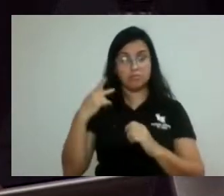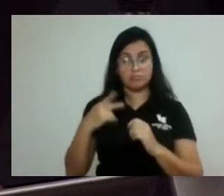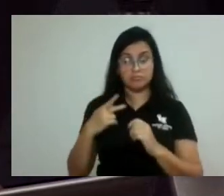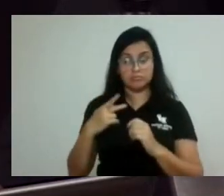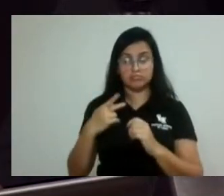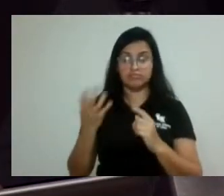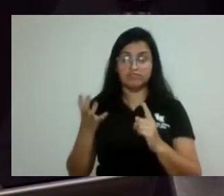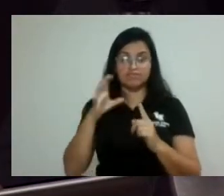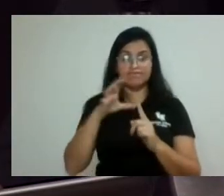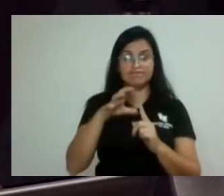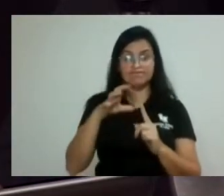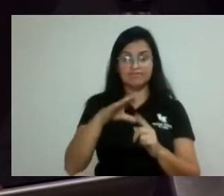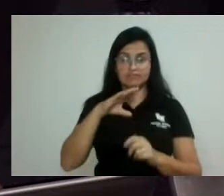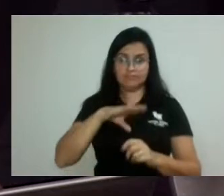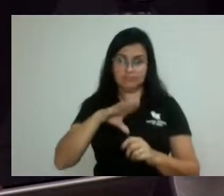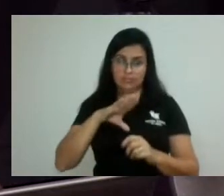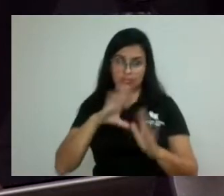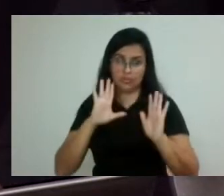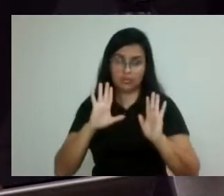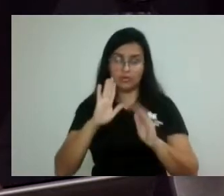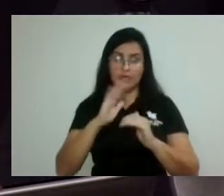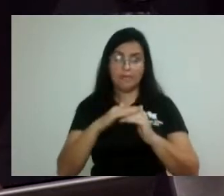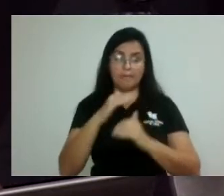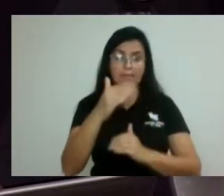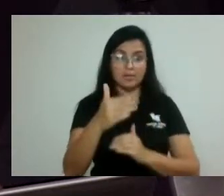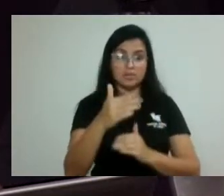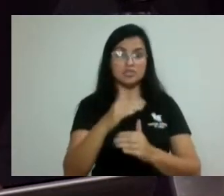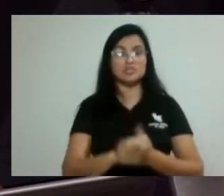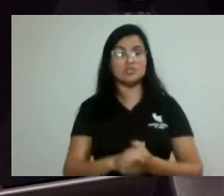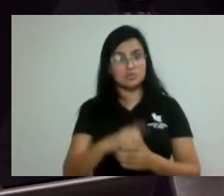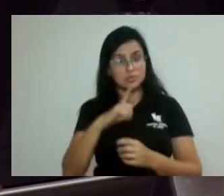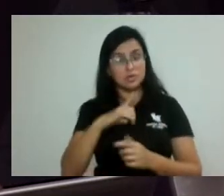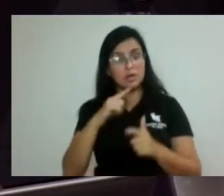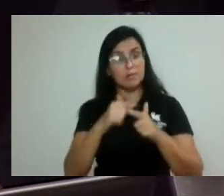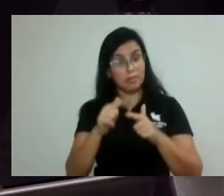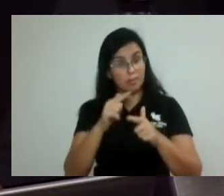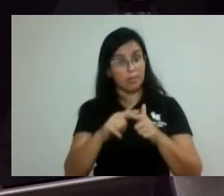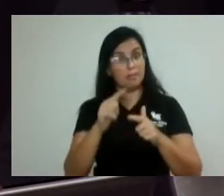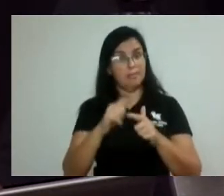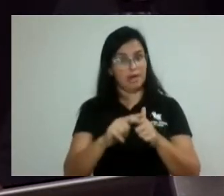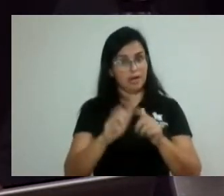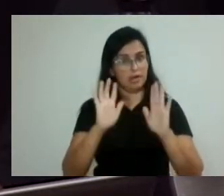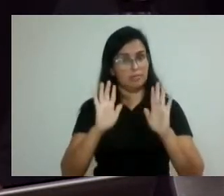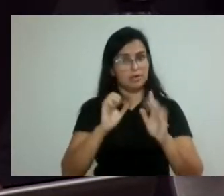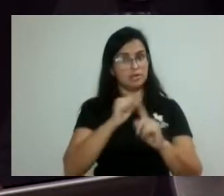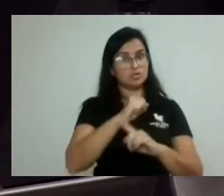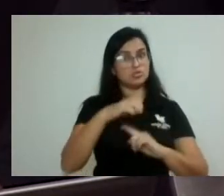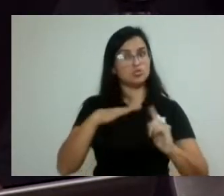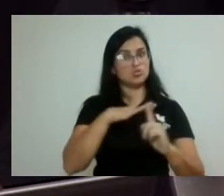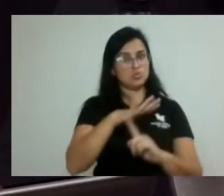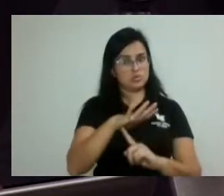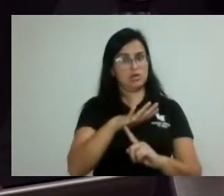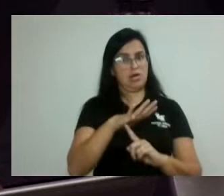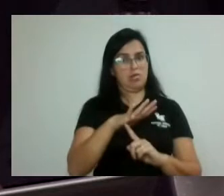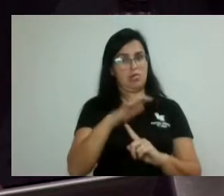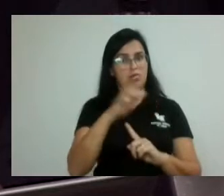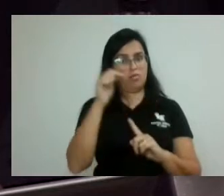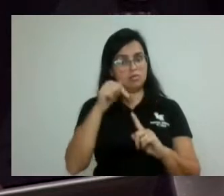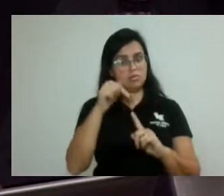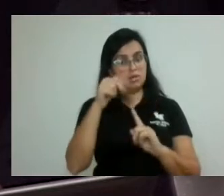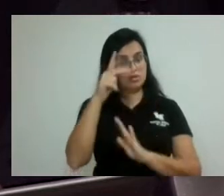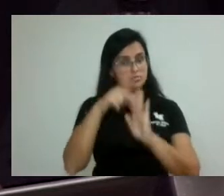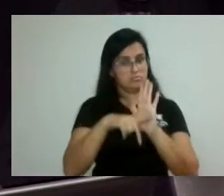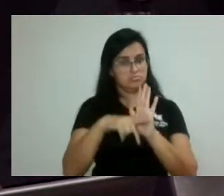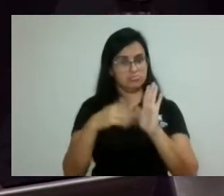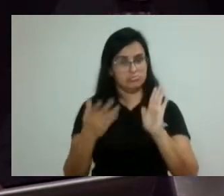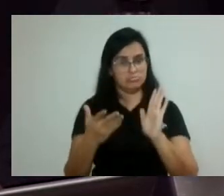realmente de cunho social aqui nesse projeto. Então, gente continua pedindo